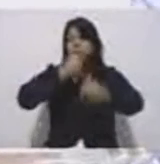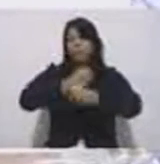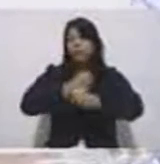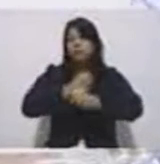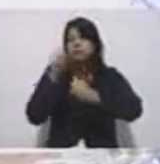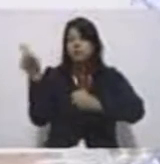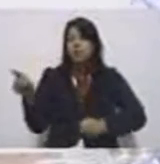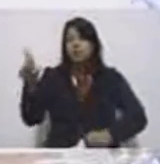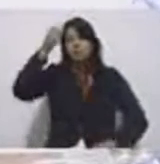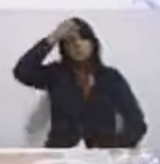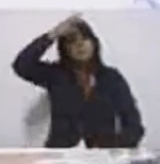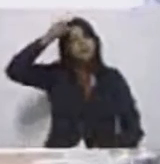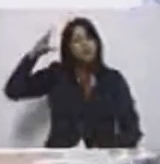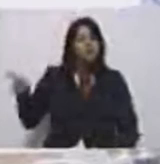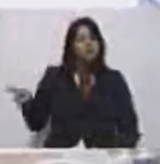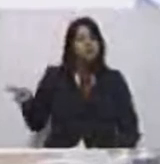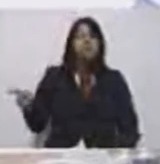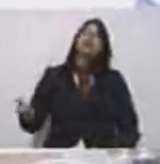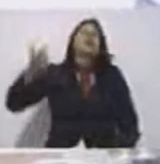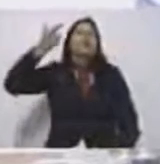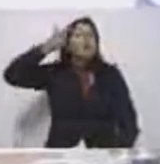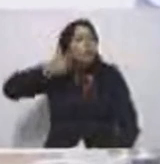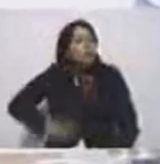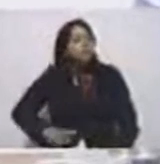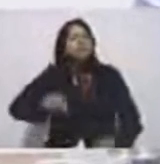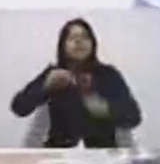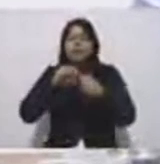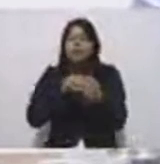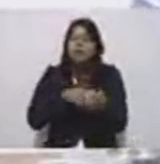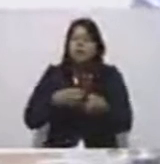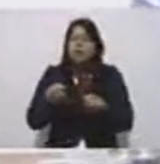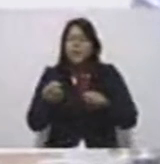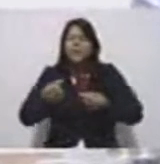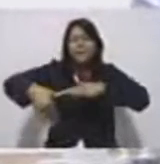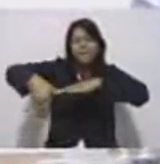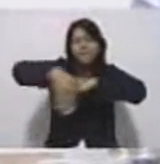gestão. Conseguiu fazer os asfaltos de última hora,